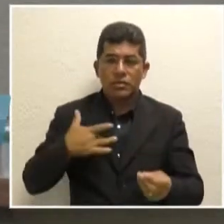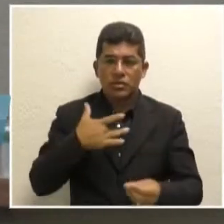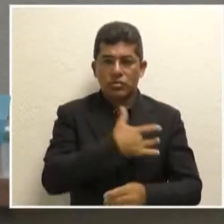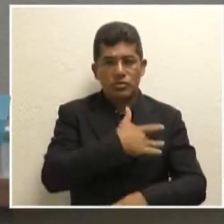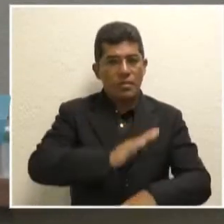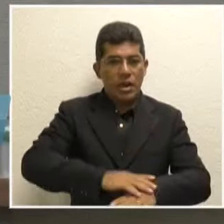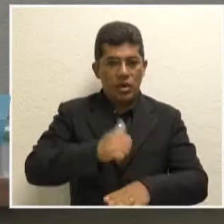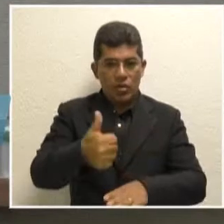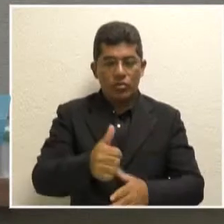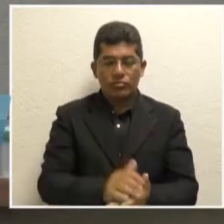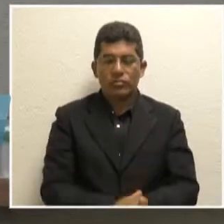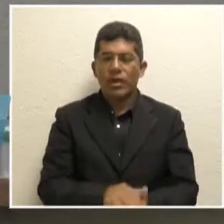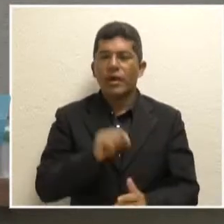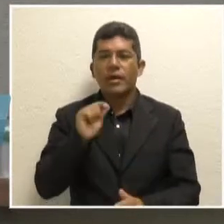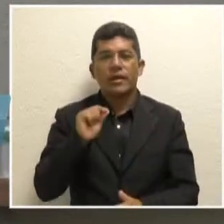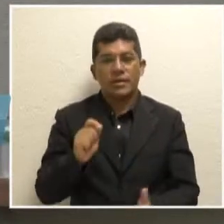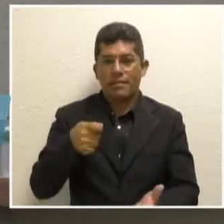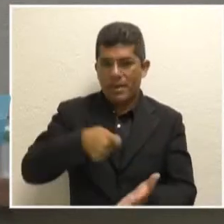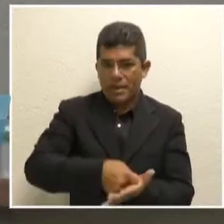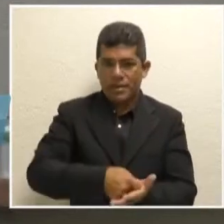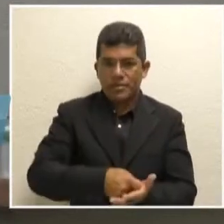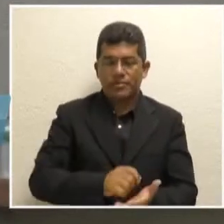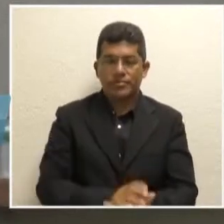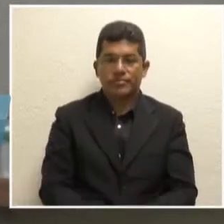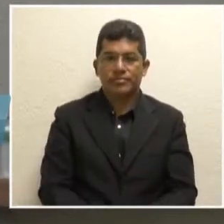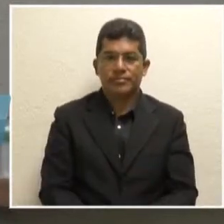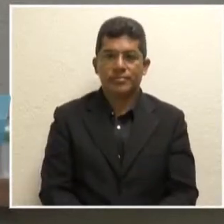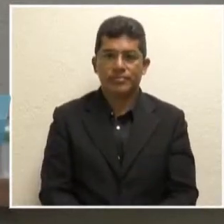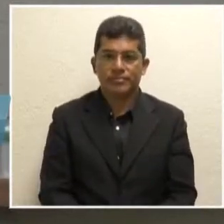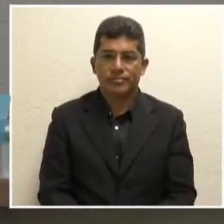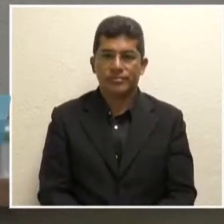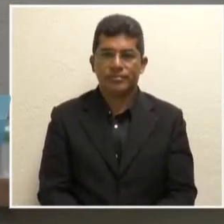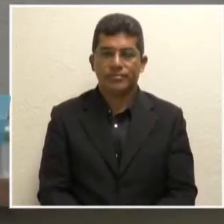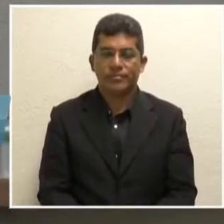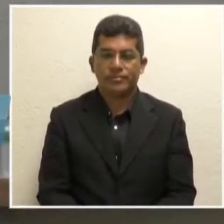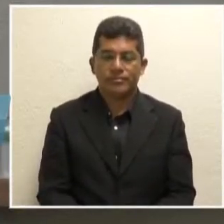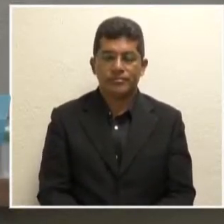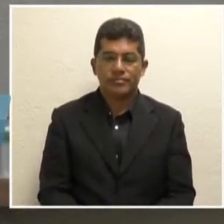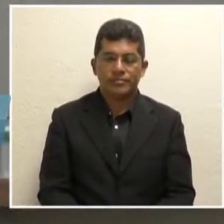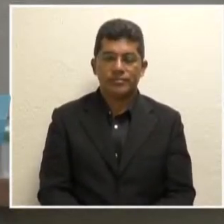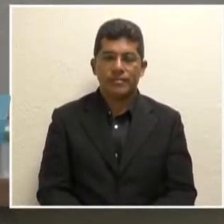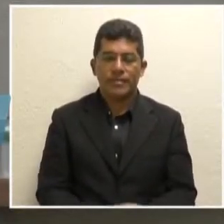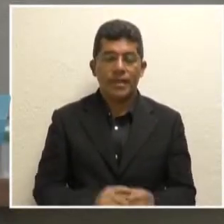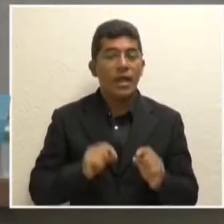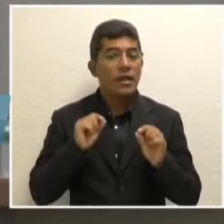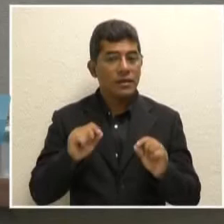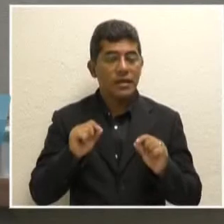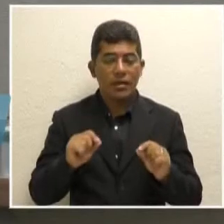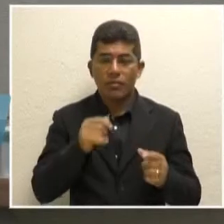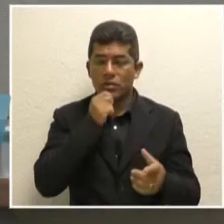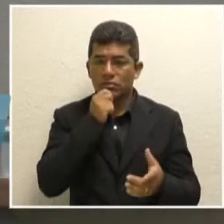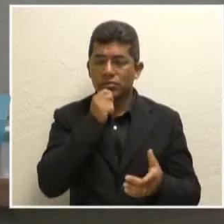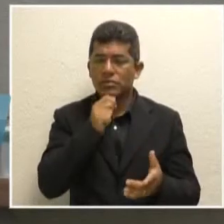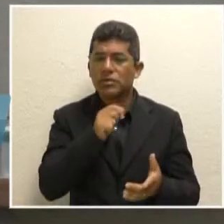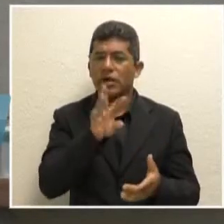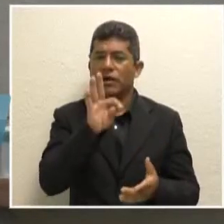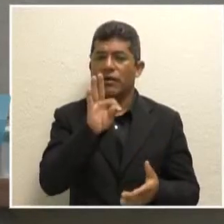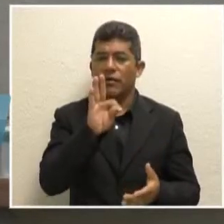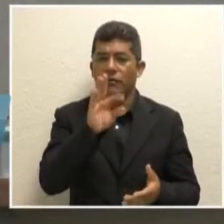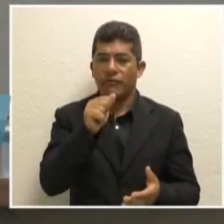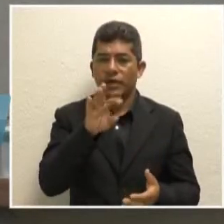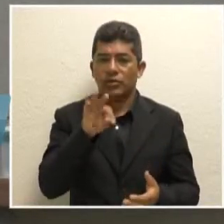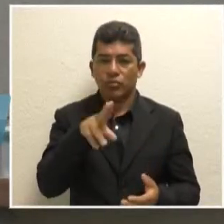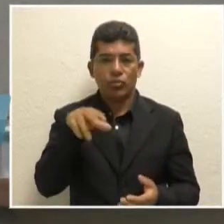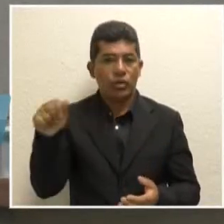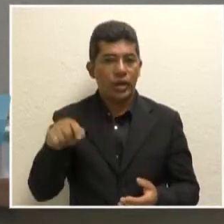quem estão pagando o que estão pagando e de quem é essa fatura que nós vamos